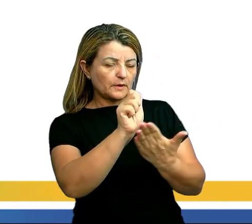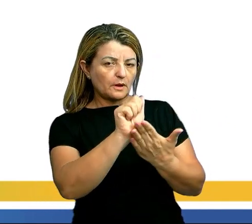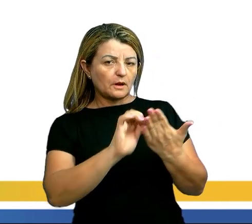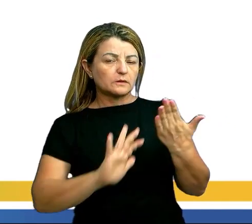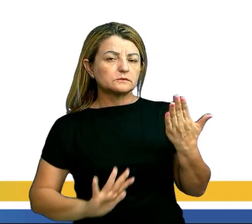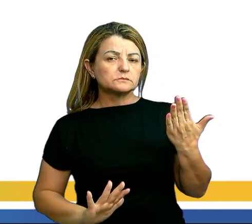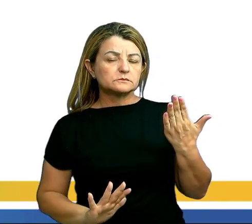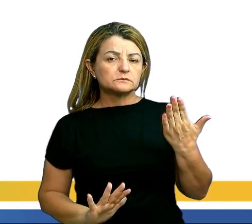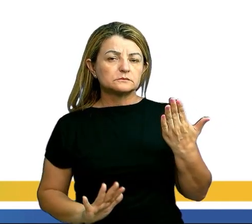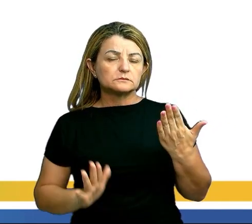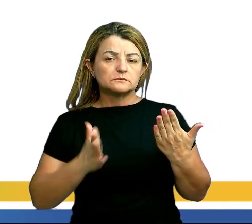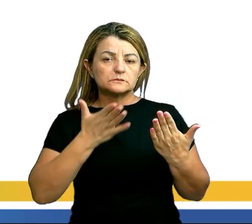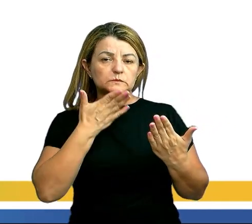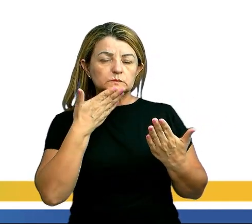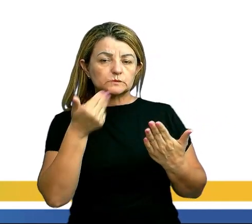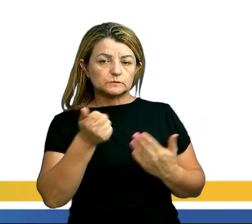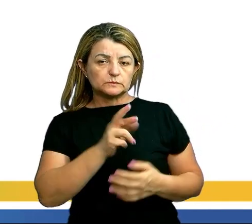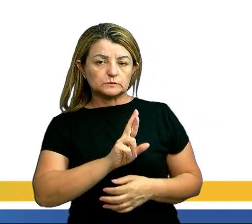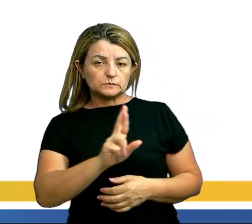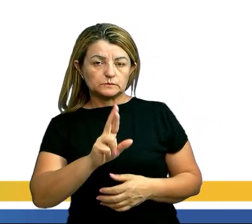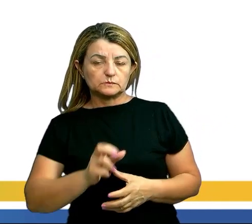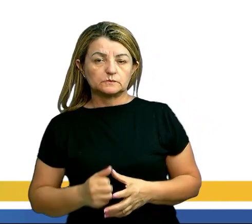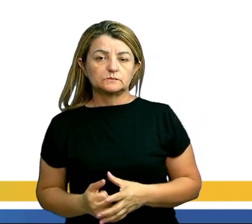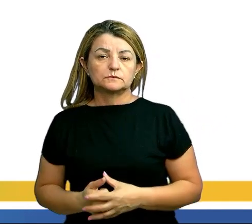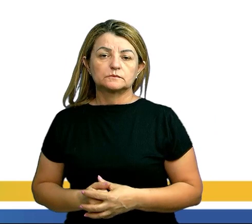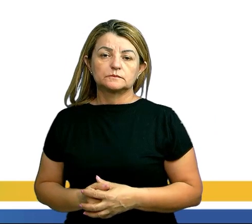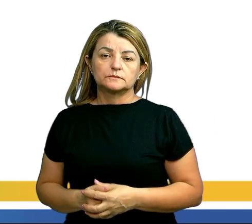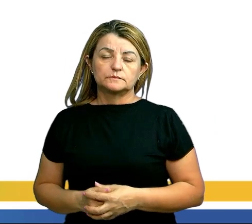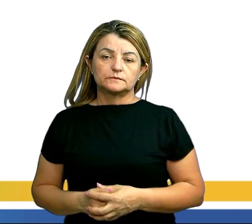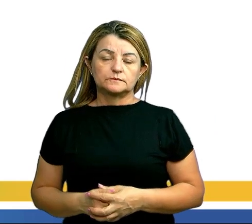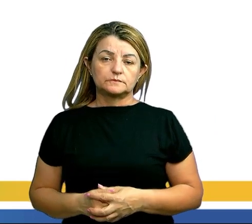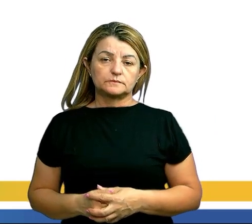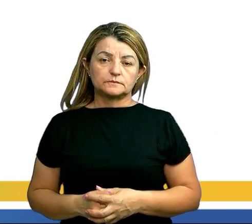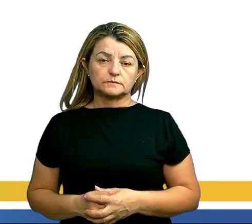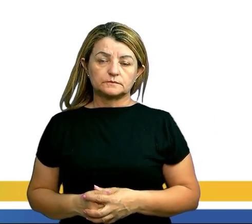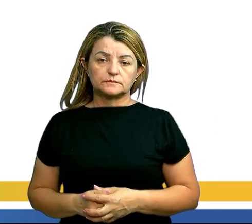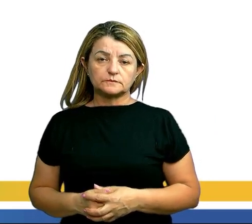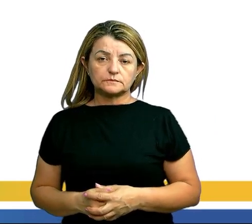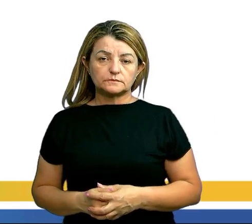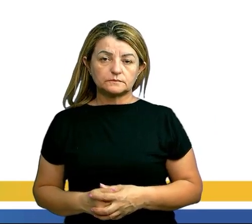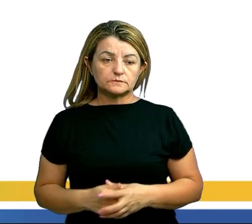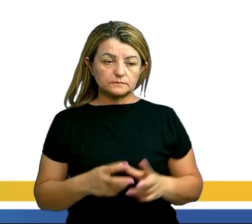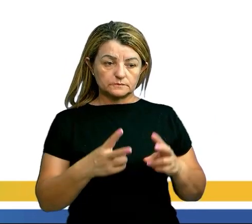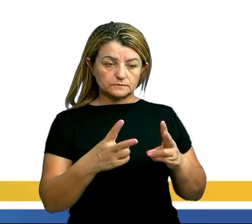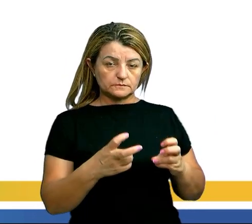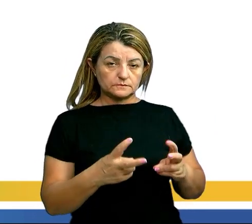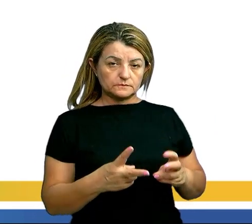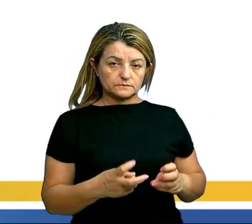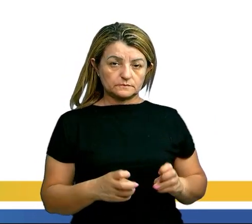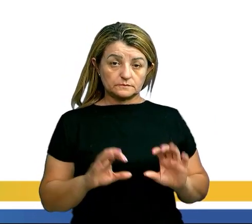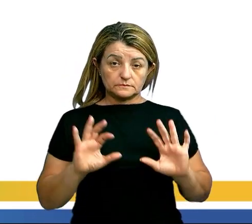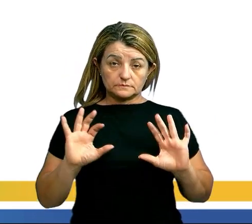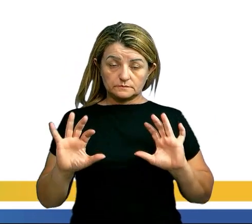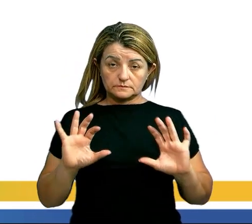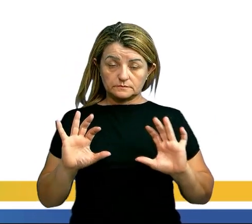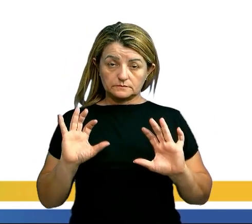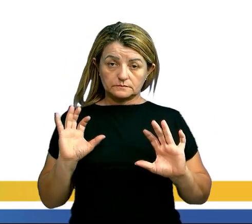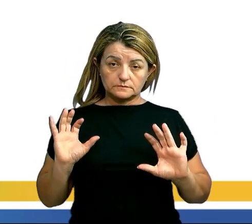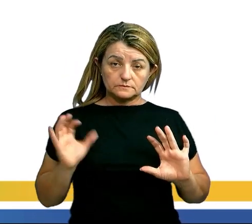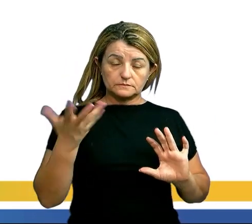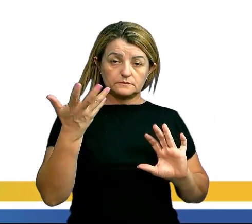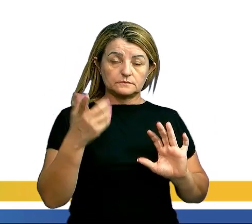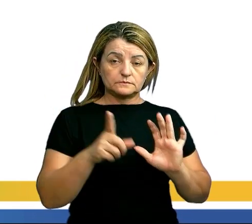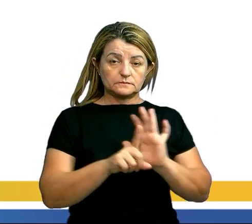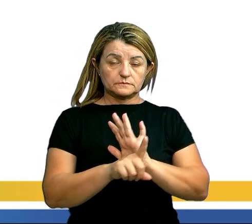indicaria qual a melhor resposta para essa questão. A gente pode observar que nesse sentido para resolver essa